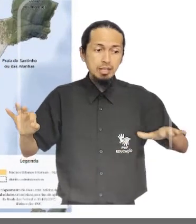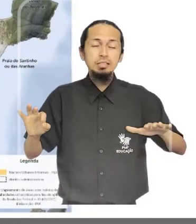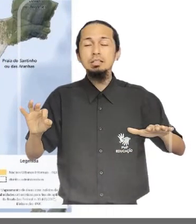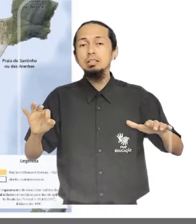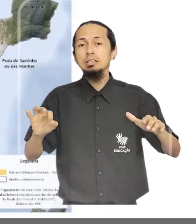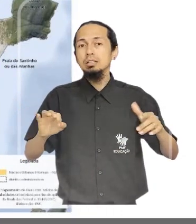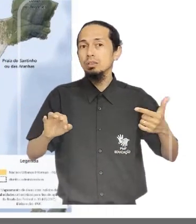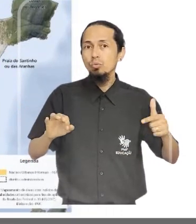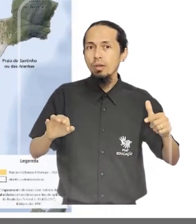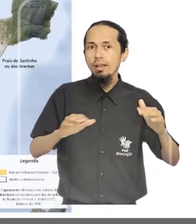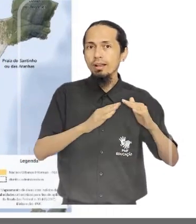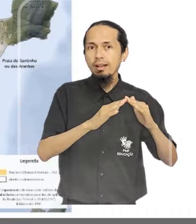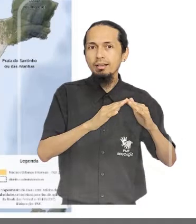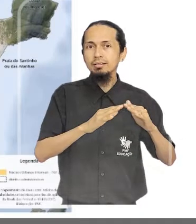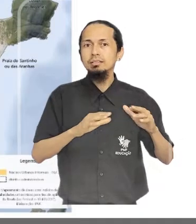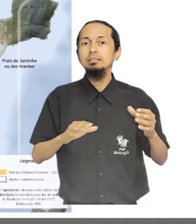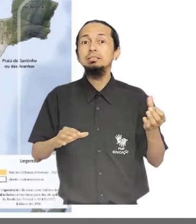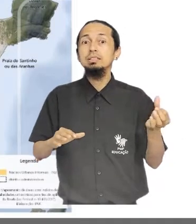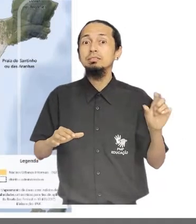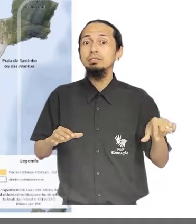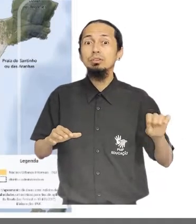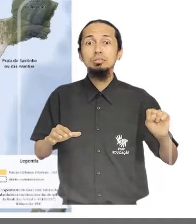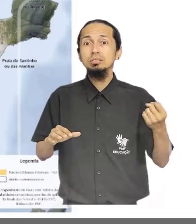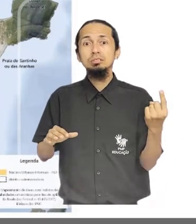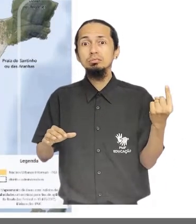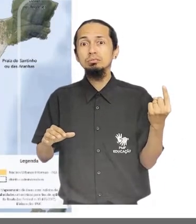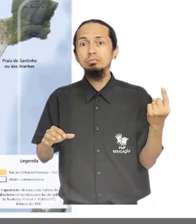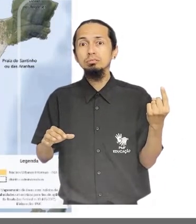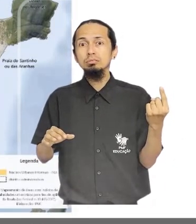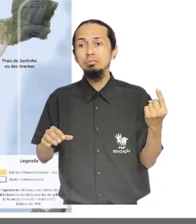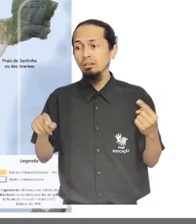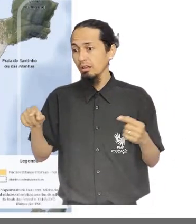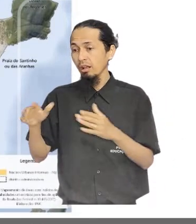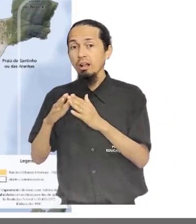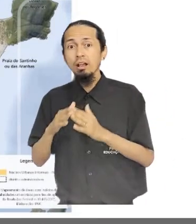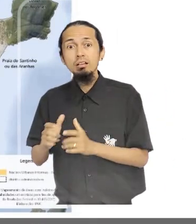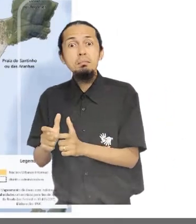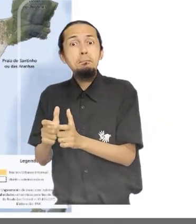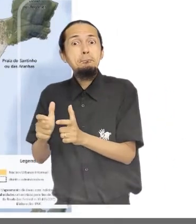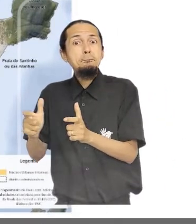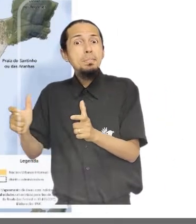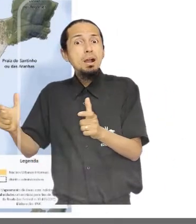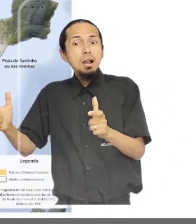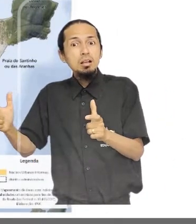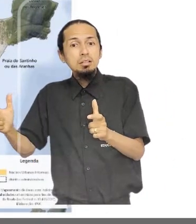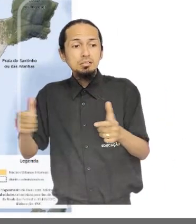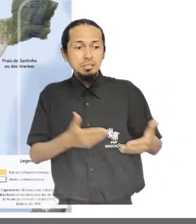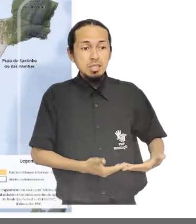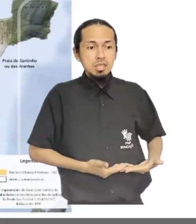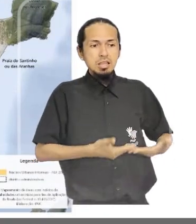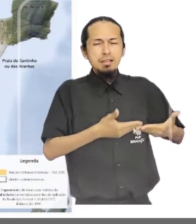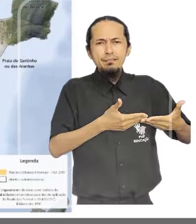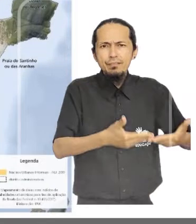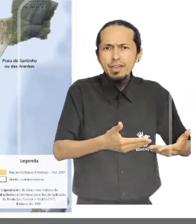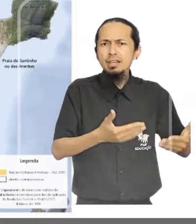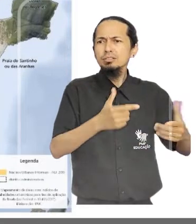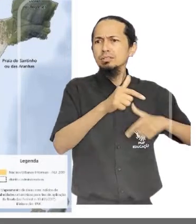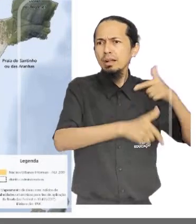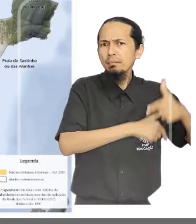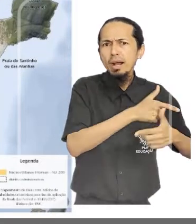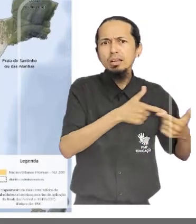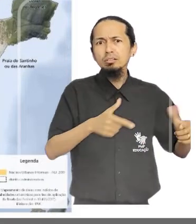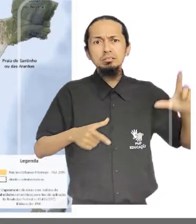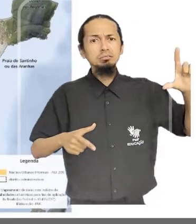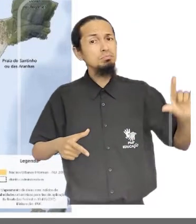residencial, 6,81%. Há mais moradias do que opções de serviços e geração de